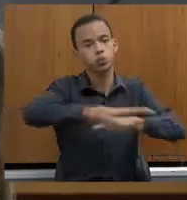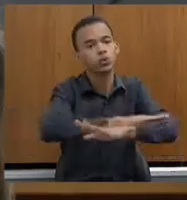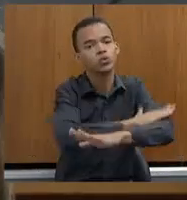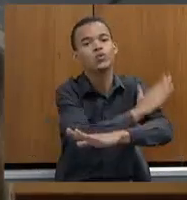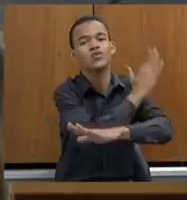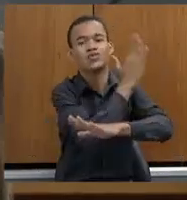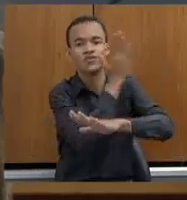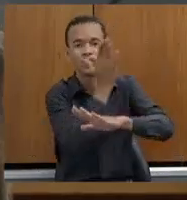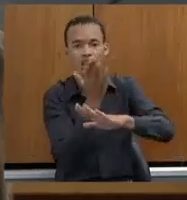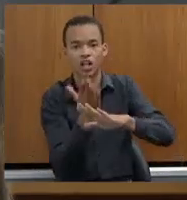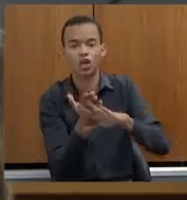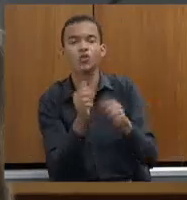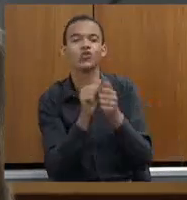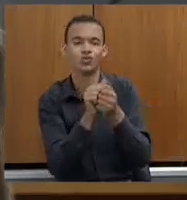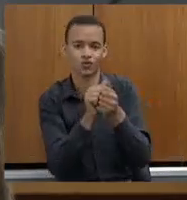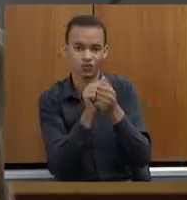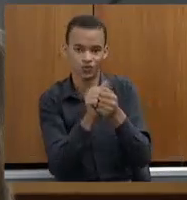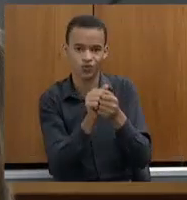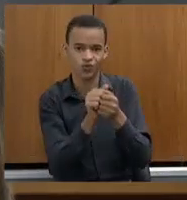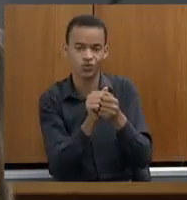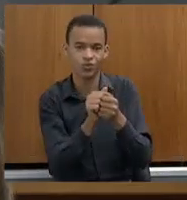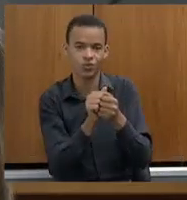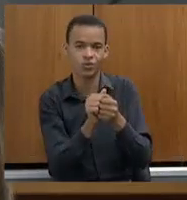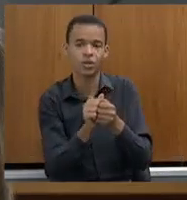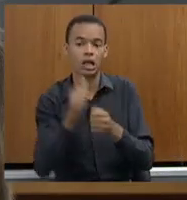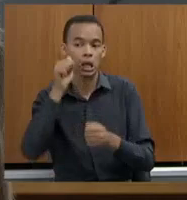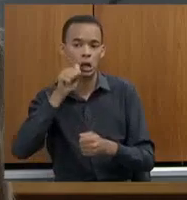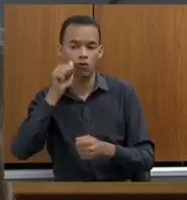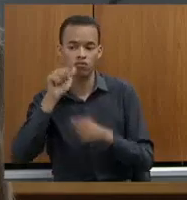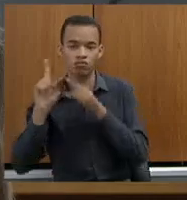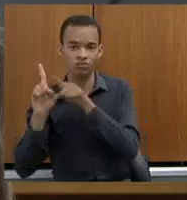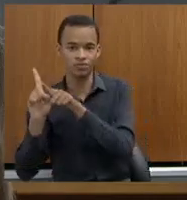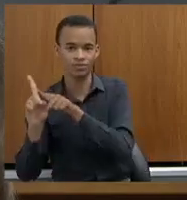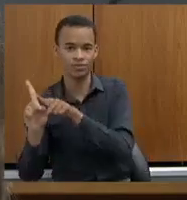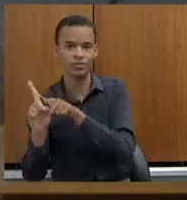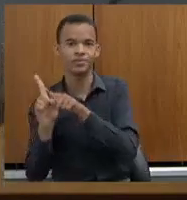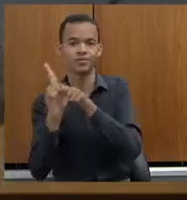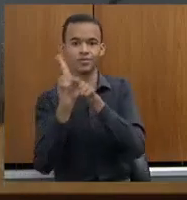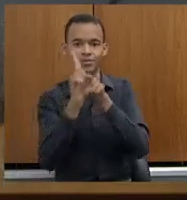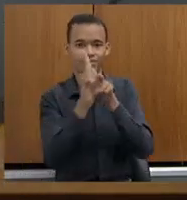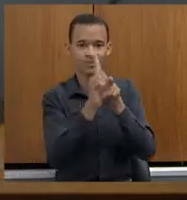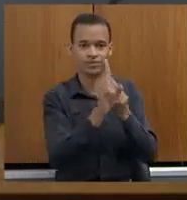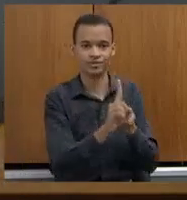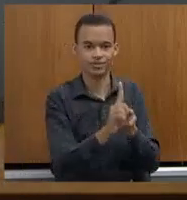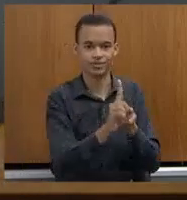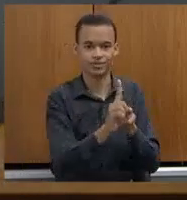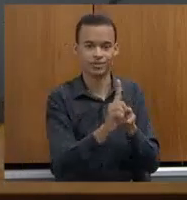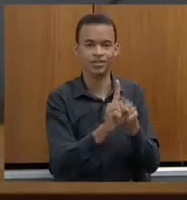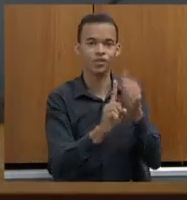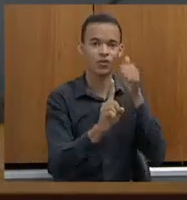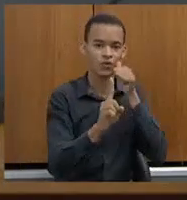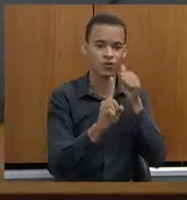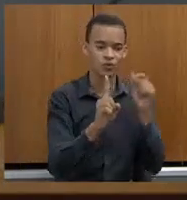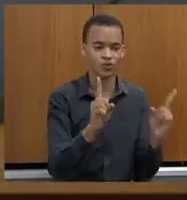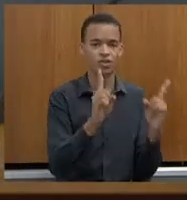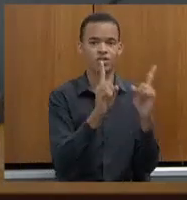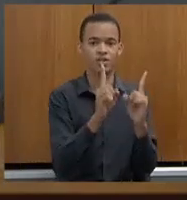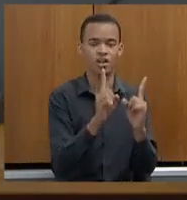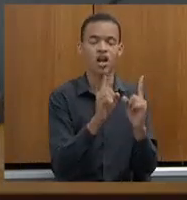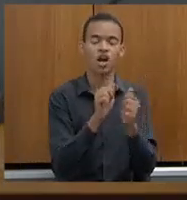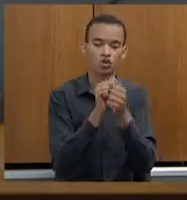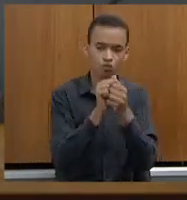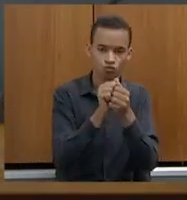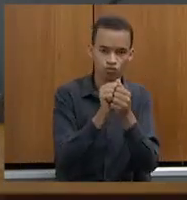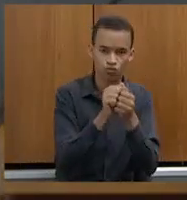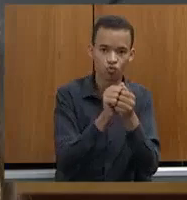para que a mulher não tenha o constrangimento de ir ao IML fazer o exame e desista da sua denúncia no meio do caminho.